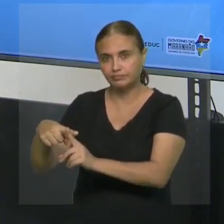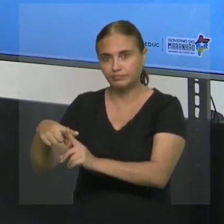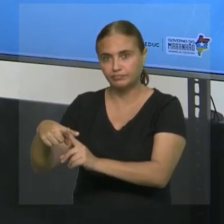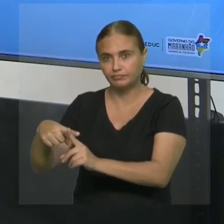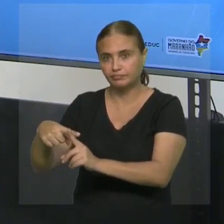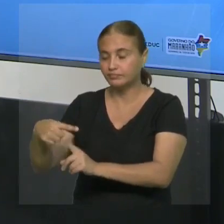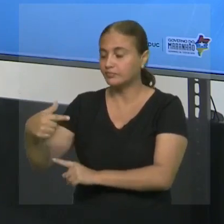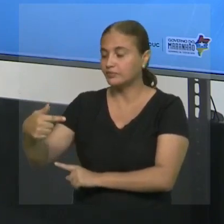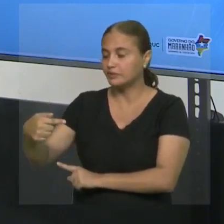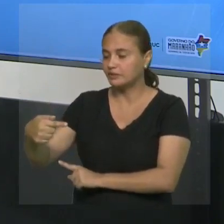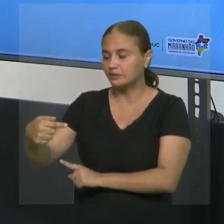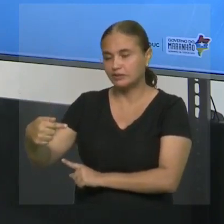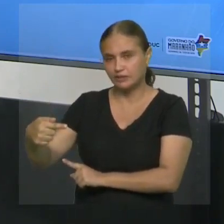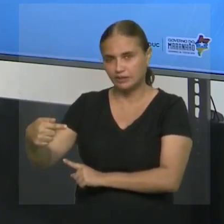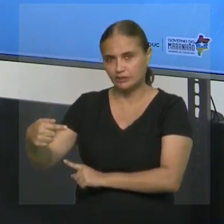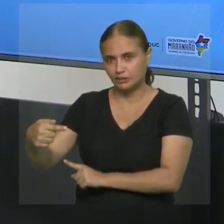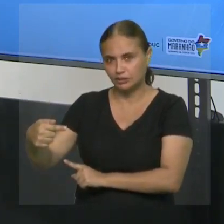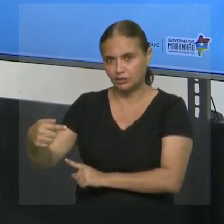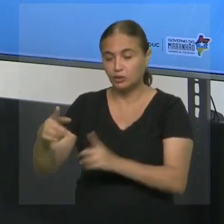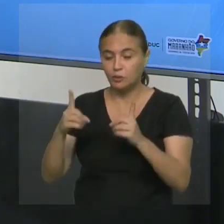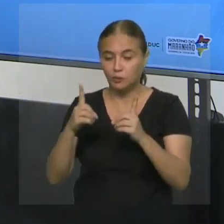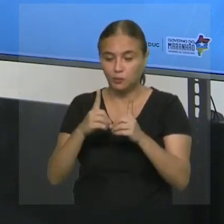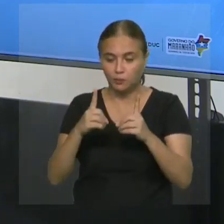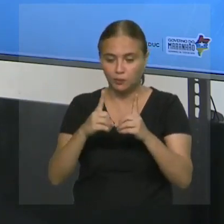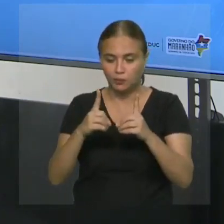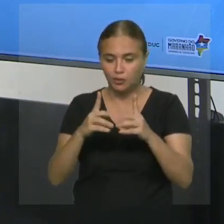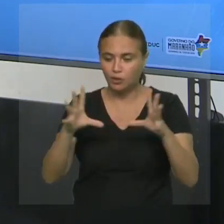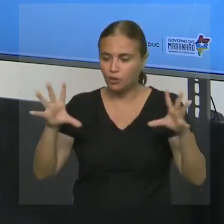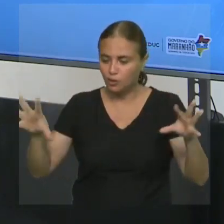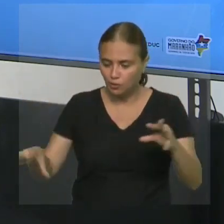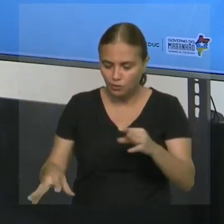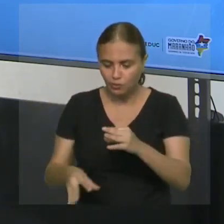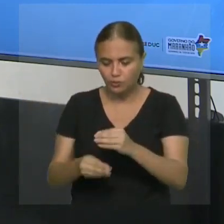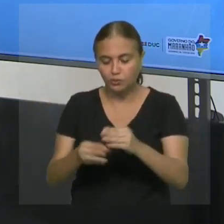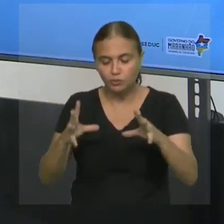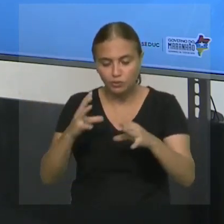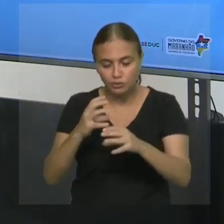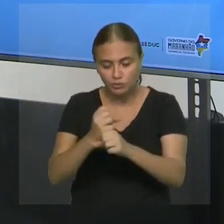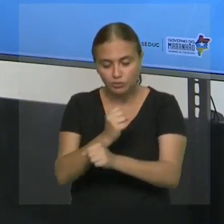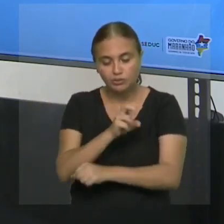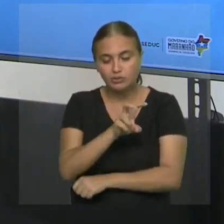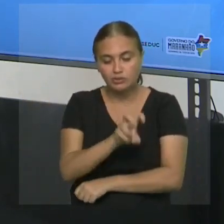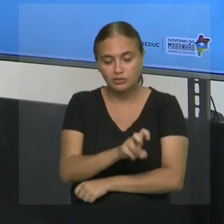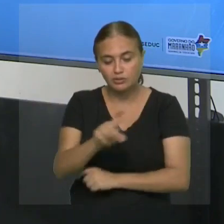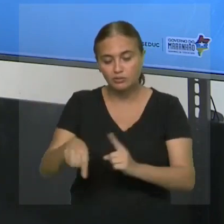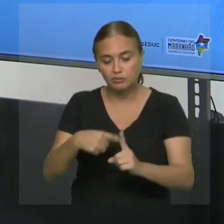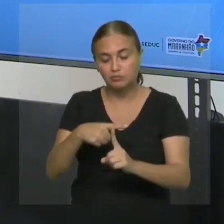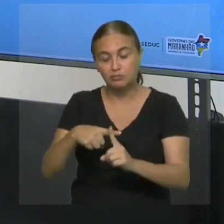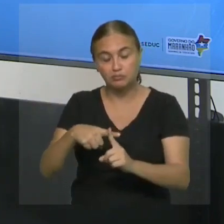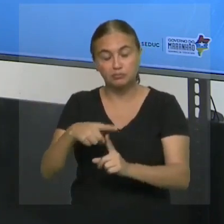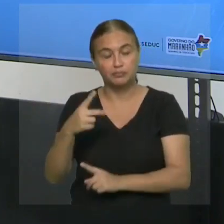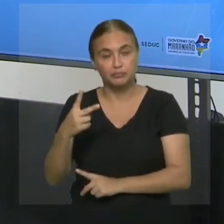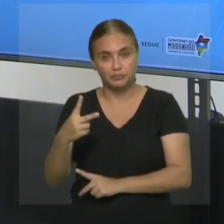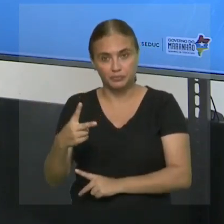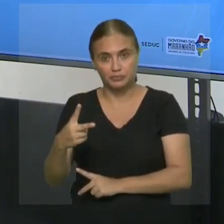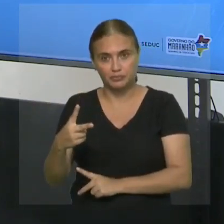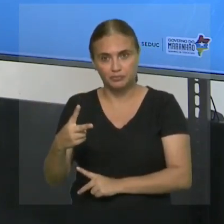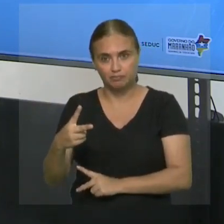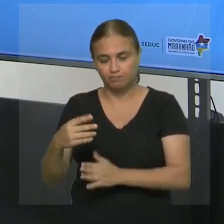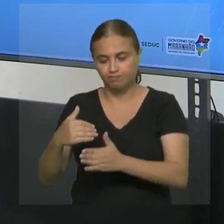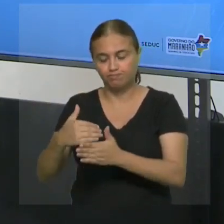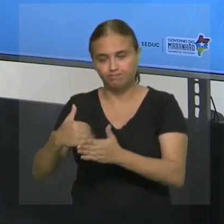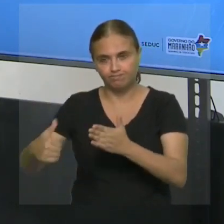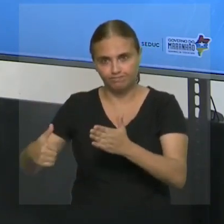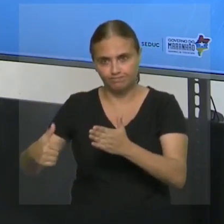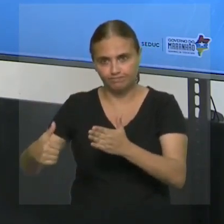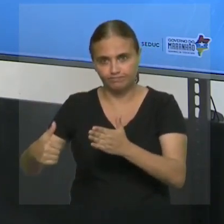sete é a soma dos módulos. Observa que quando eu somei cinco com dois, eu desprezei os sinais.